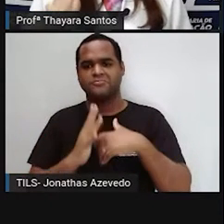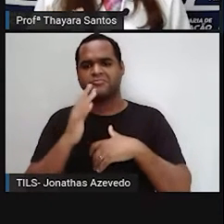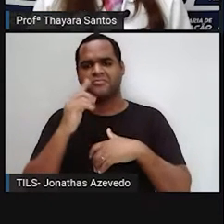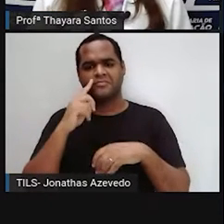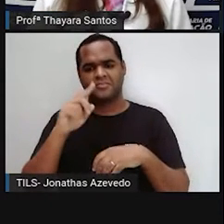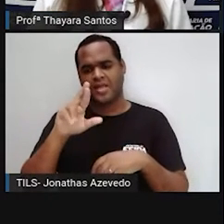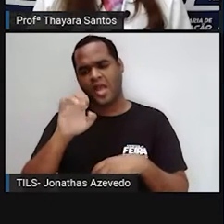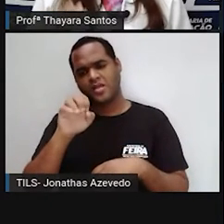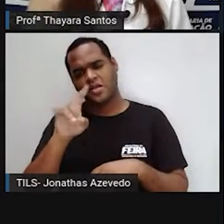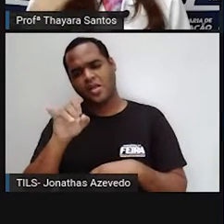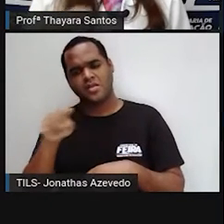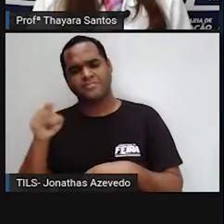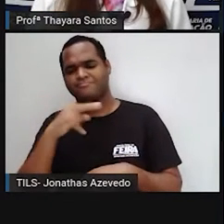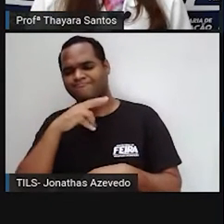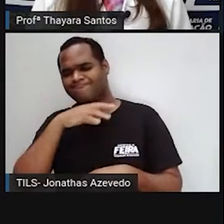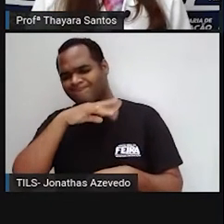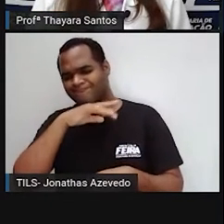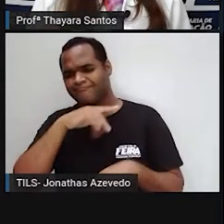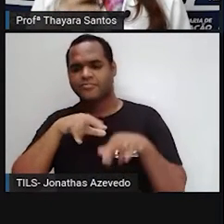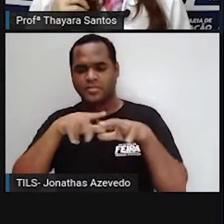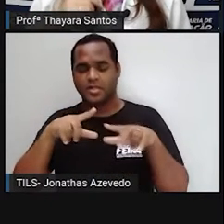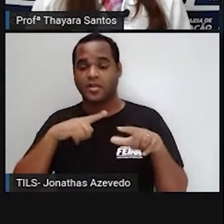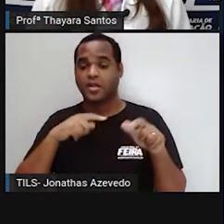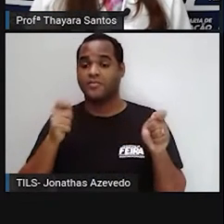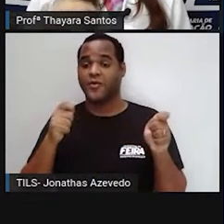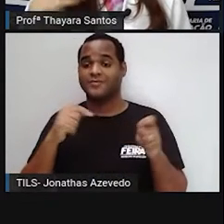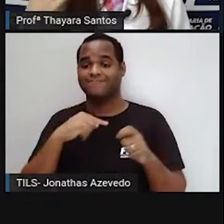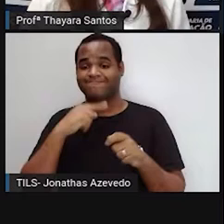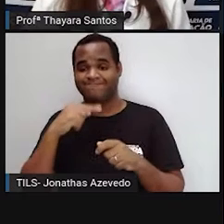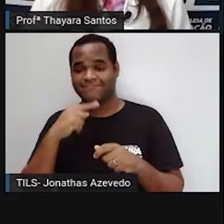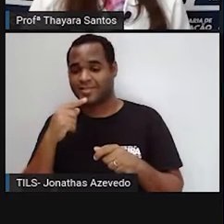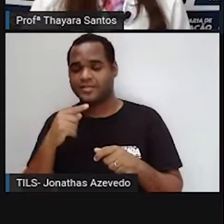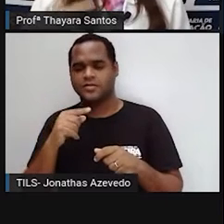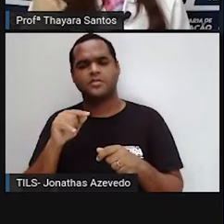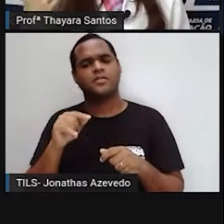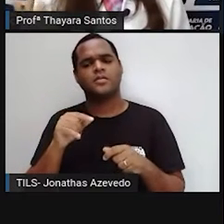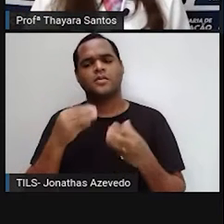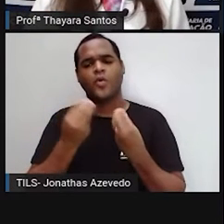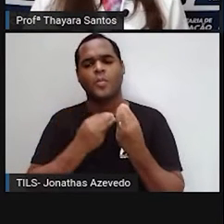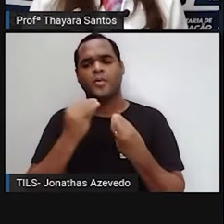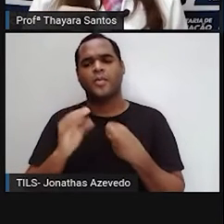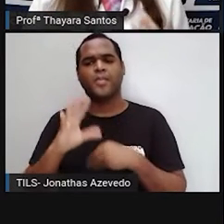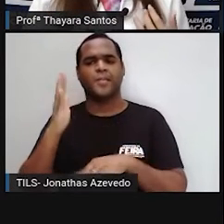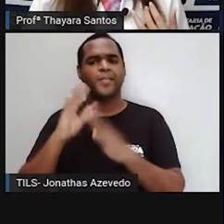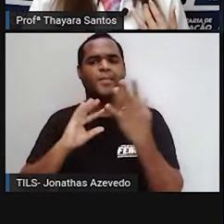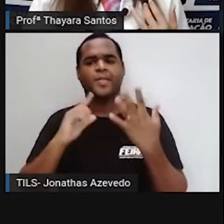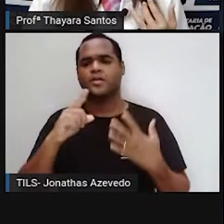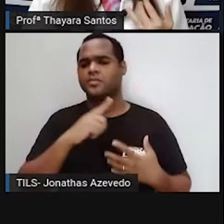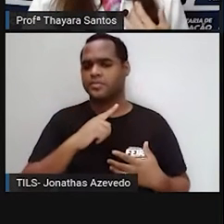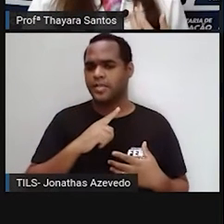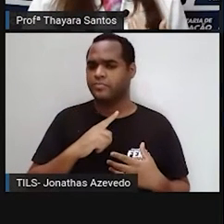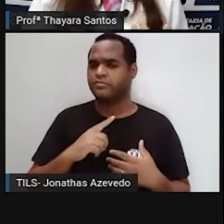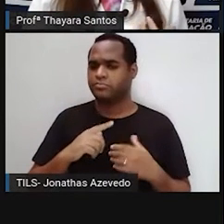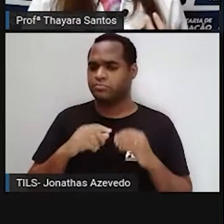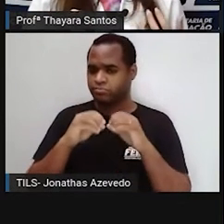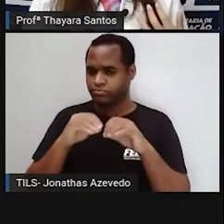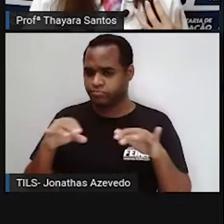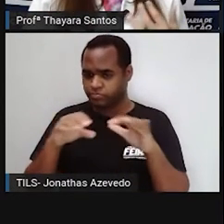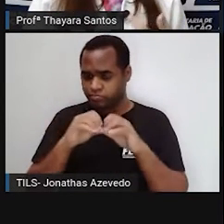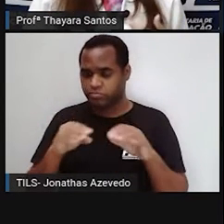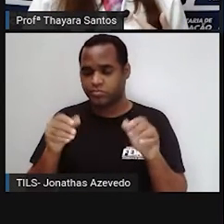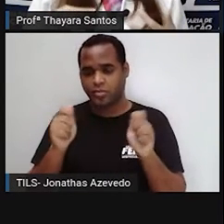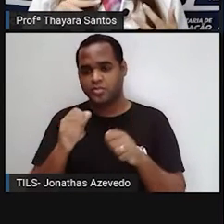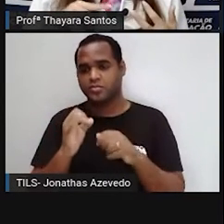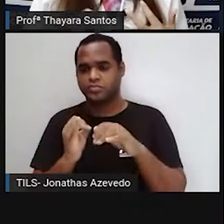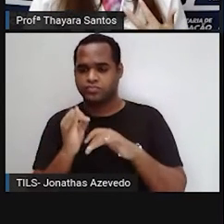radiação que é ruim para a gente estar conseguindo passar. Então, por que isso está acontecendo? A emissão dos gases poluentes, seja na